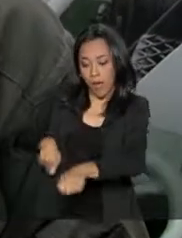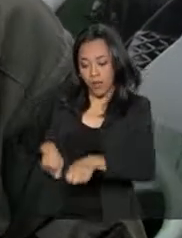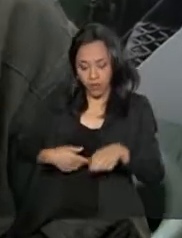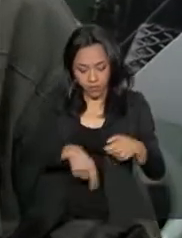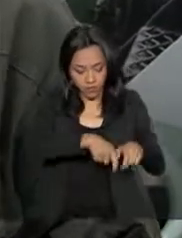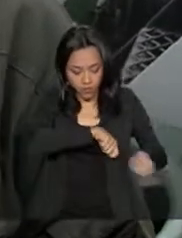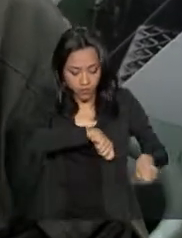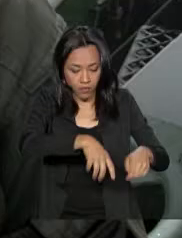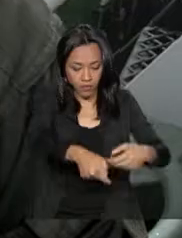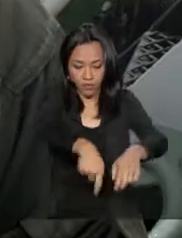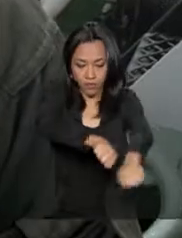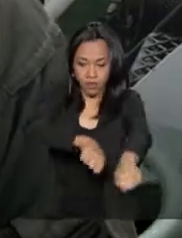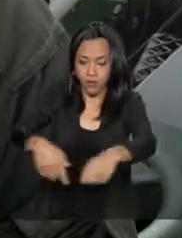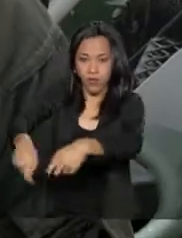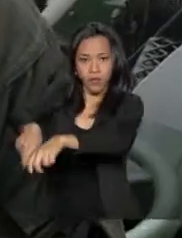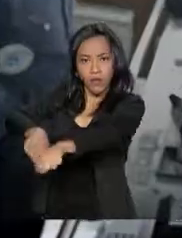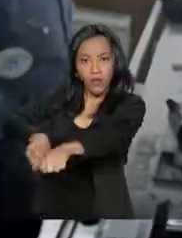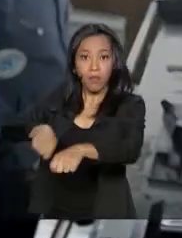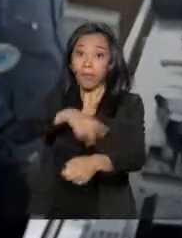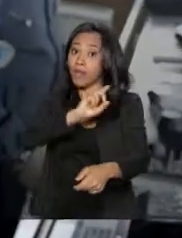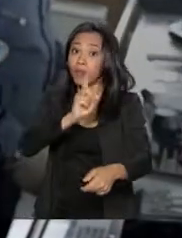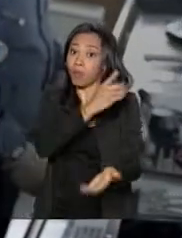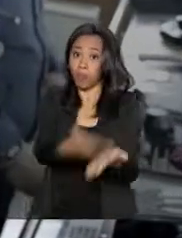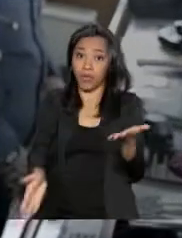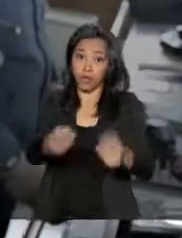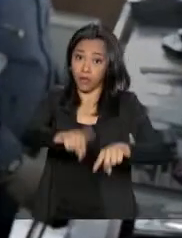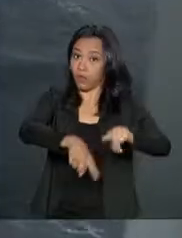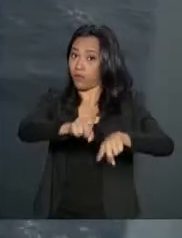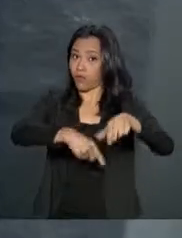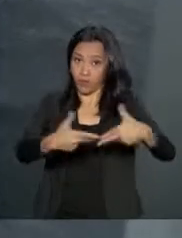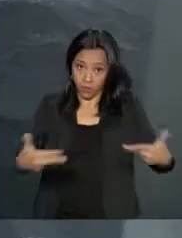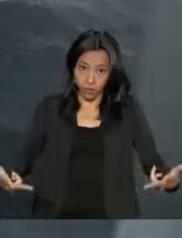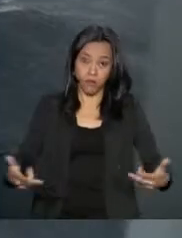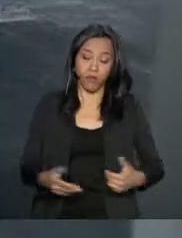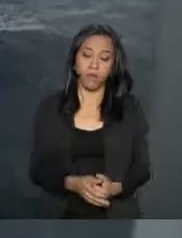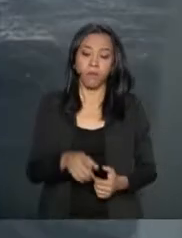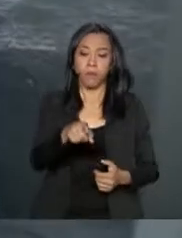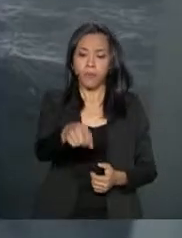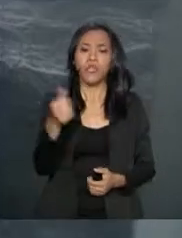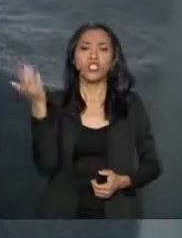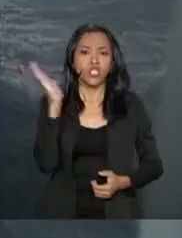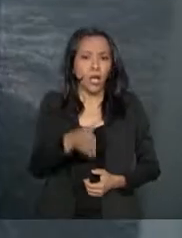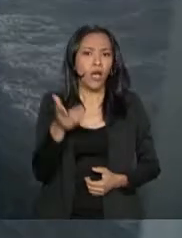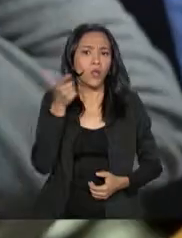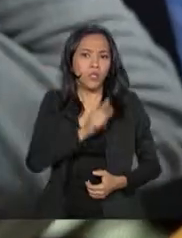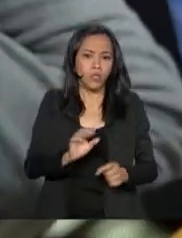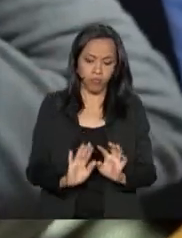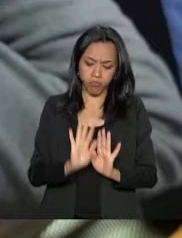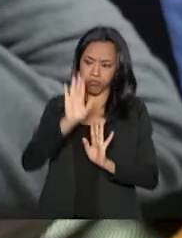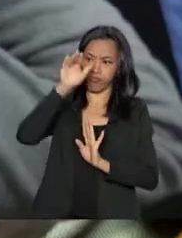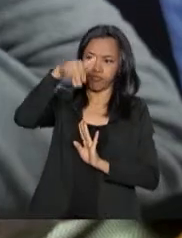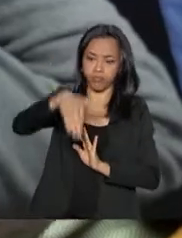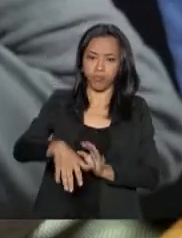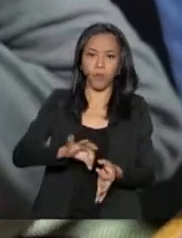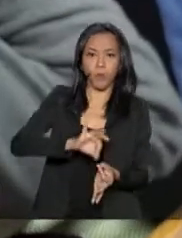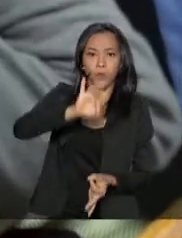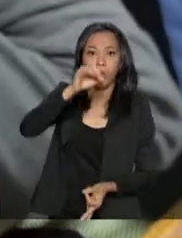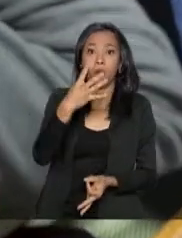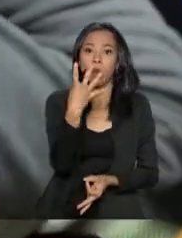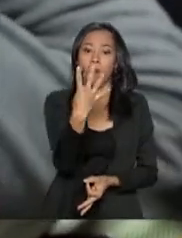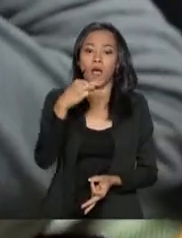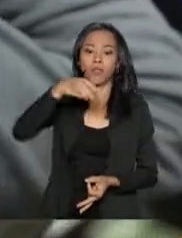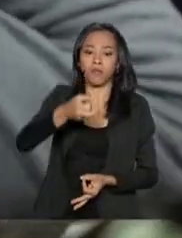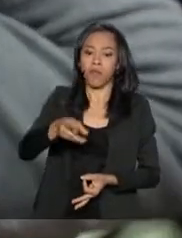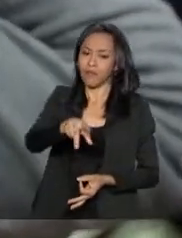amarração, para que todo o material não se perca. Durante a travessia, as ondas chegaram a 4 metros, suficiente para deixar quem